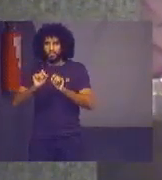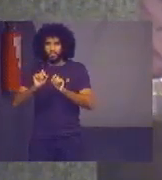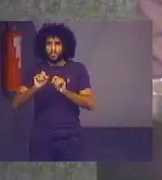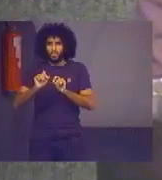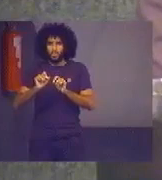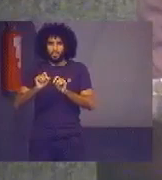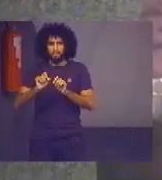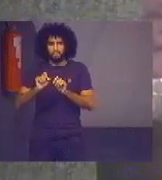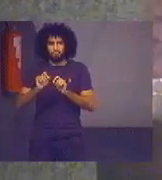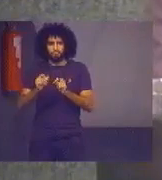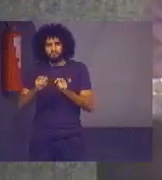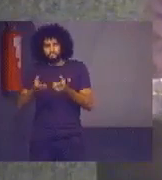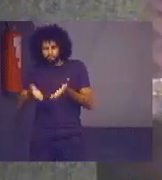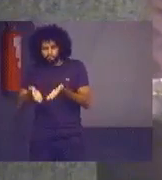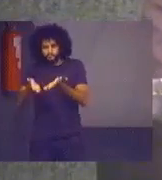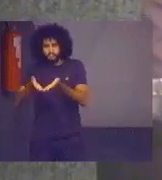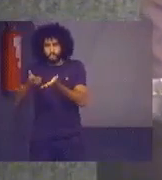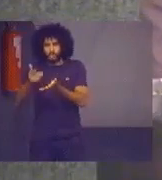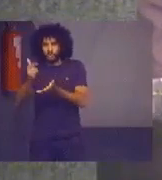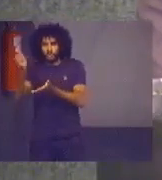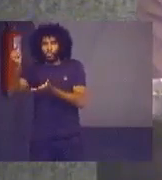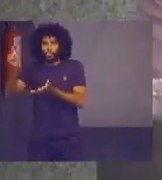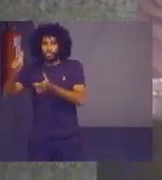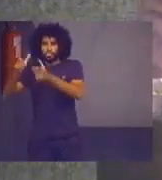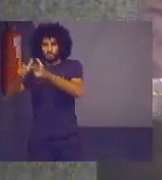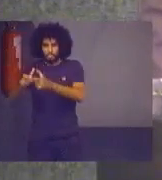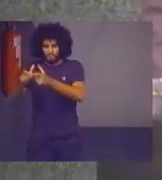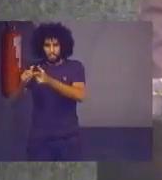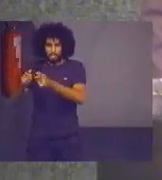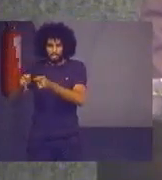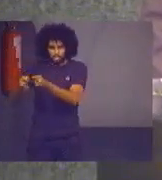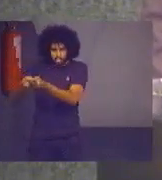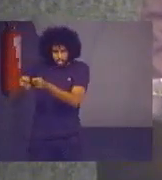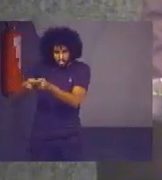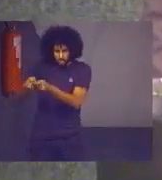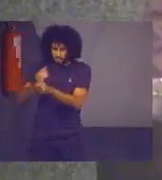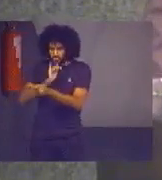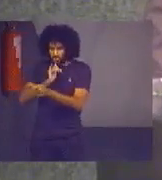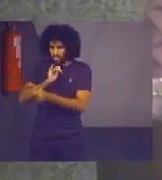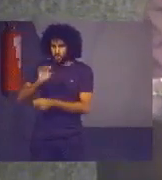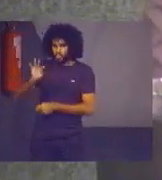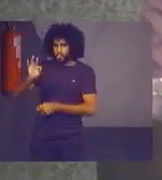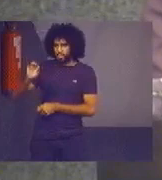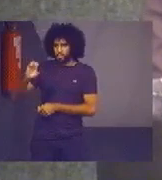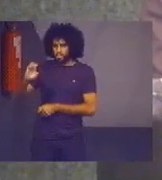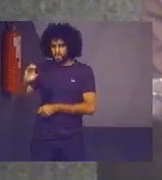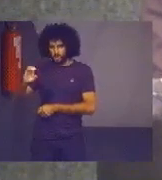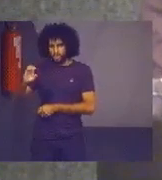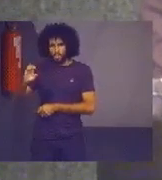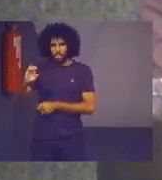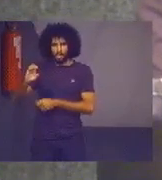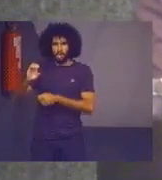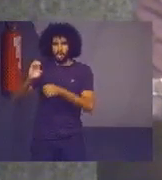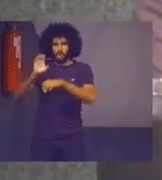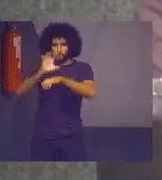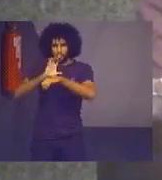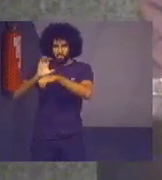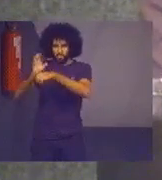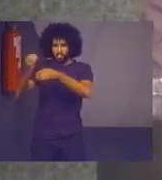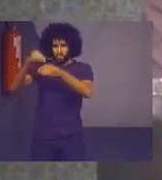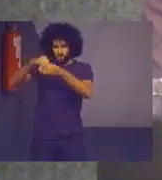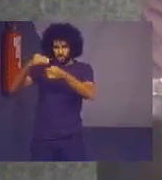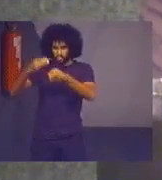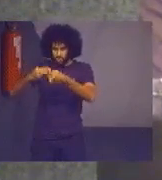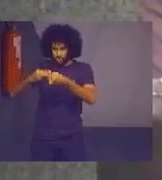fomento para que outros órgãos de controle por exemplo os tribunais de contas estaduais que tem jurisdição dentro dos municípios